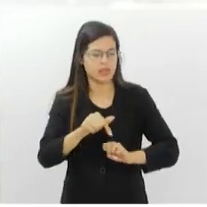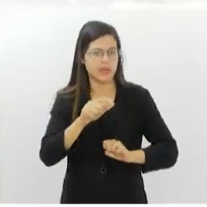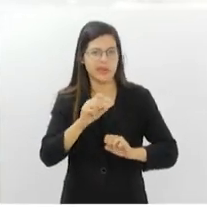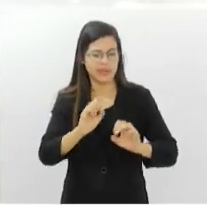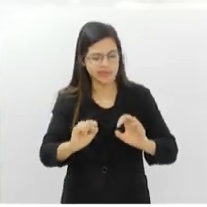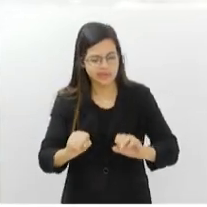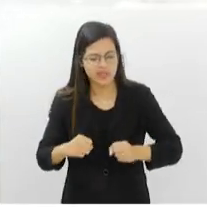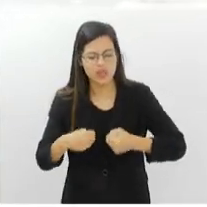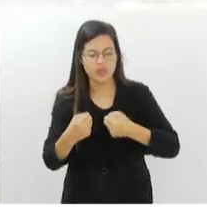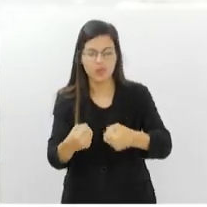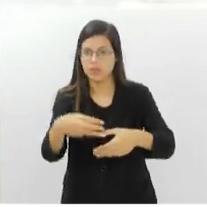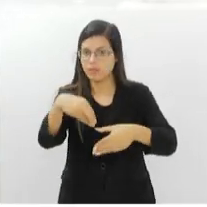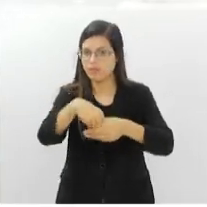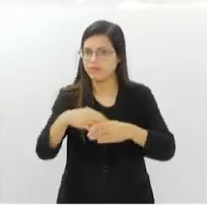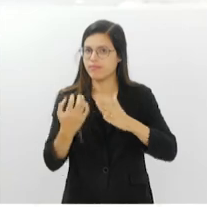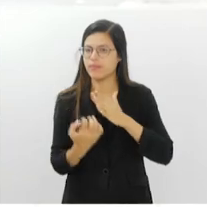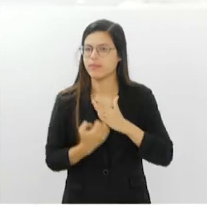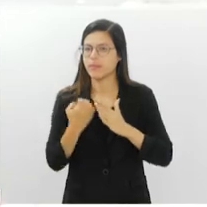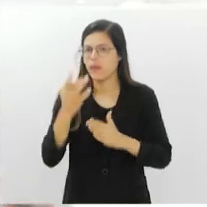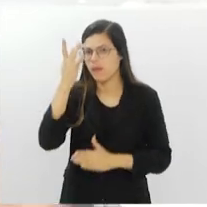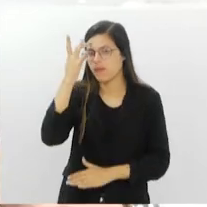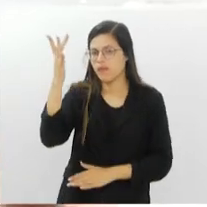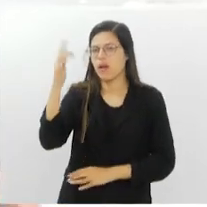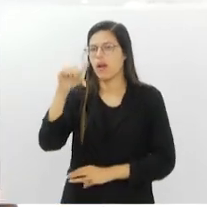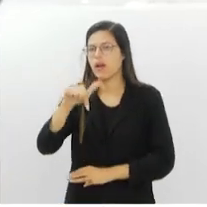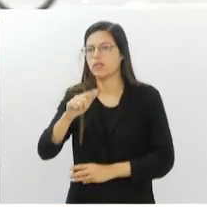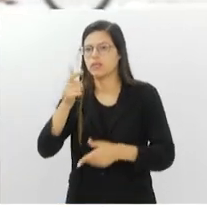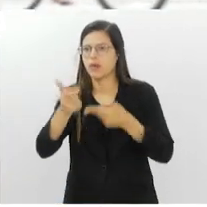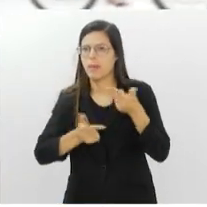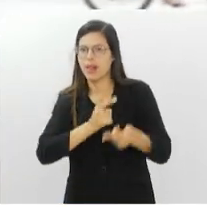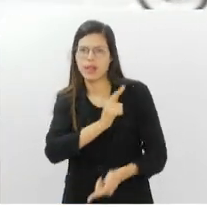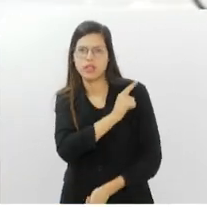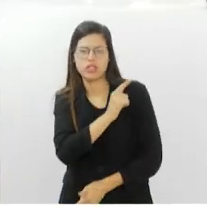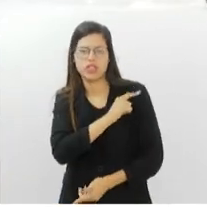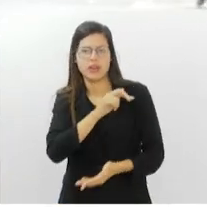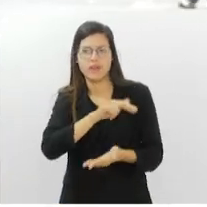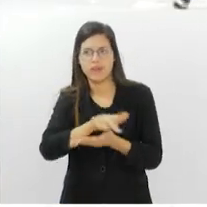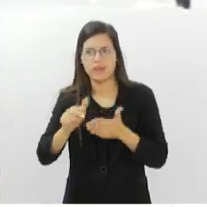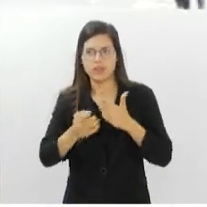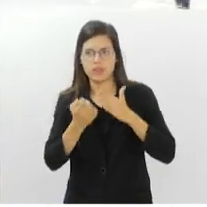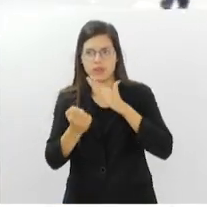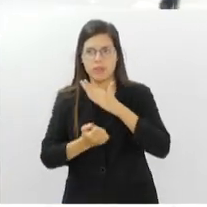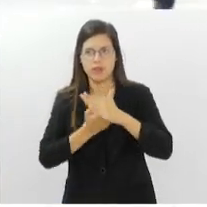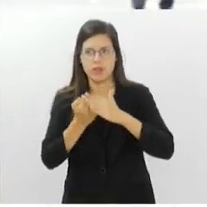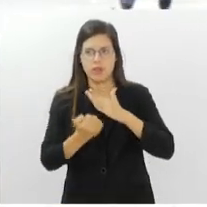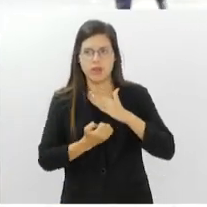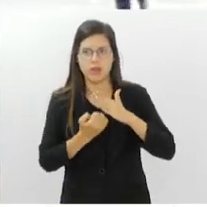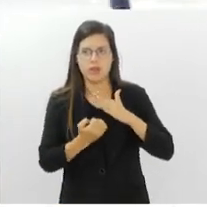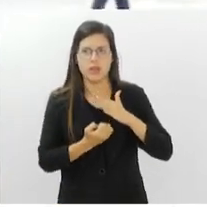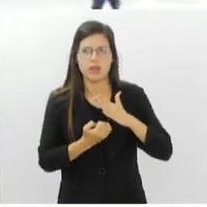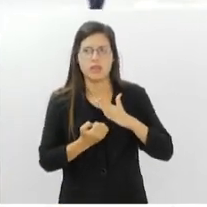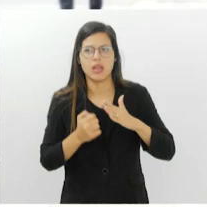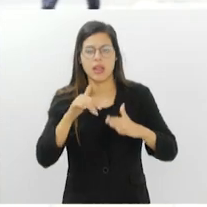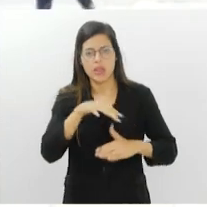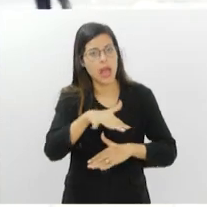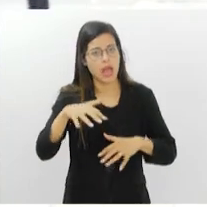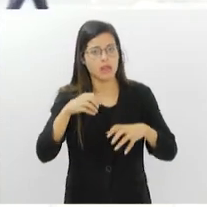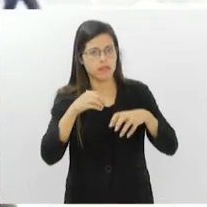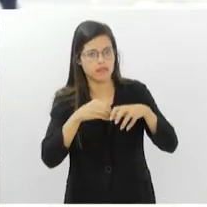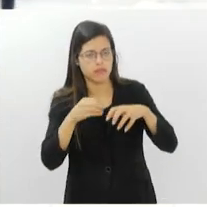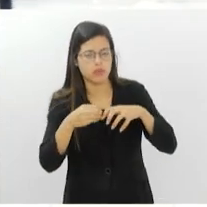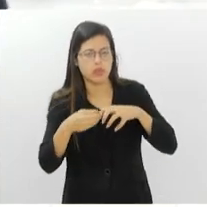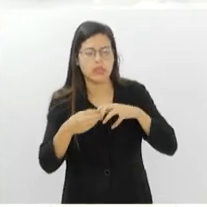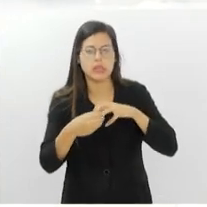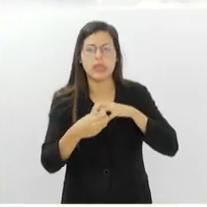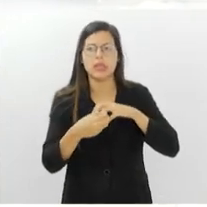fácil você trabalhar, você gerir várias empresas principalmente na parte do açaí que é uma empresa